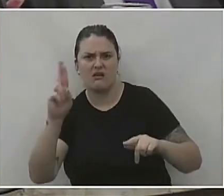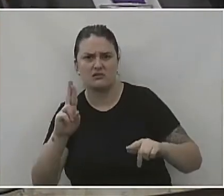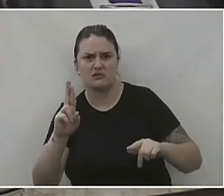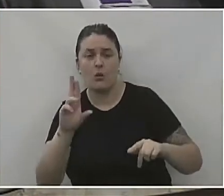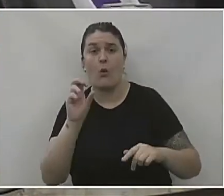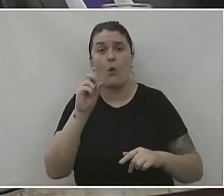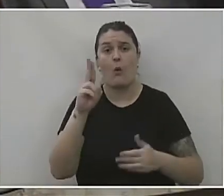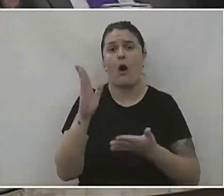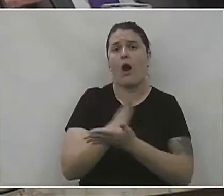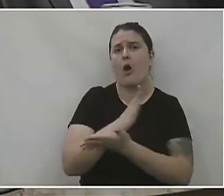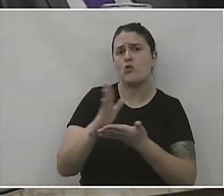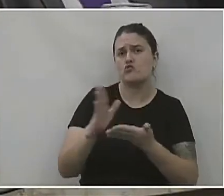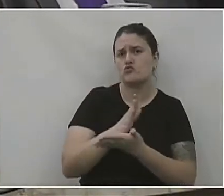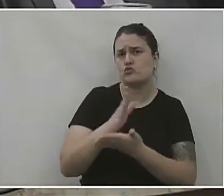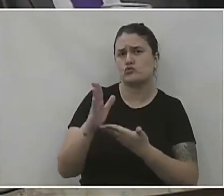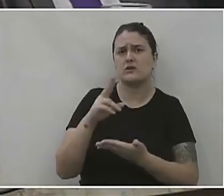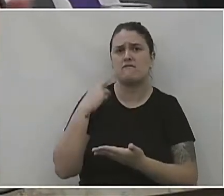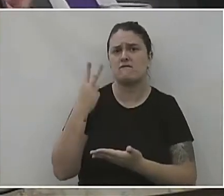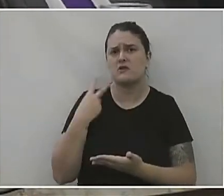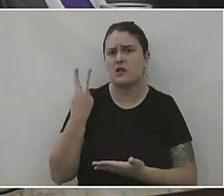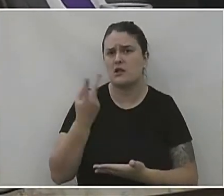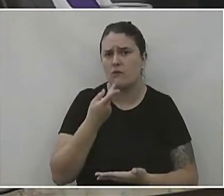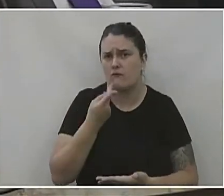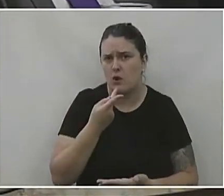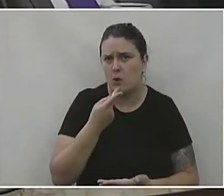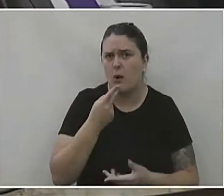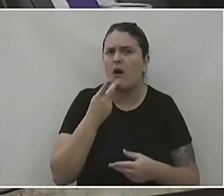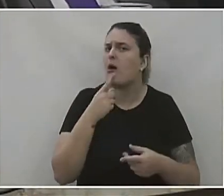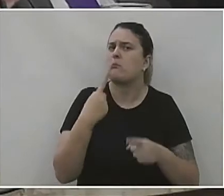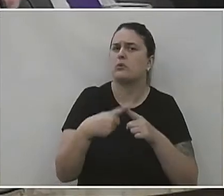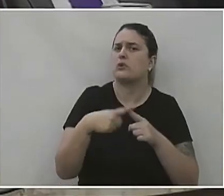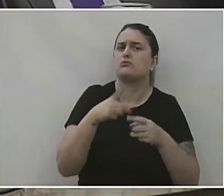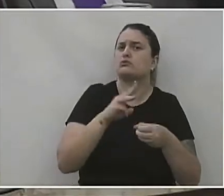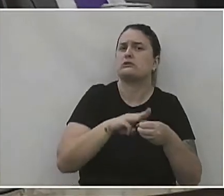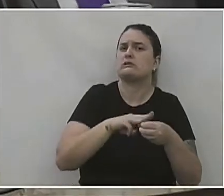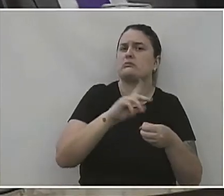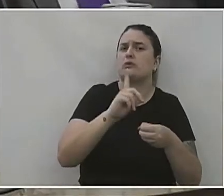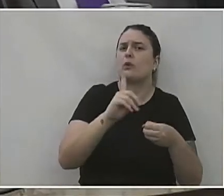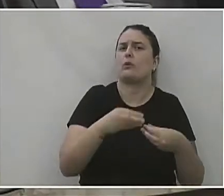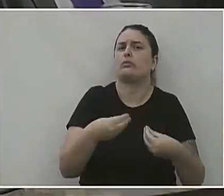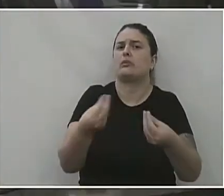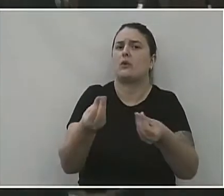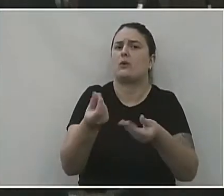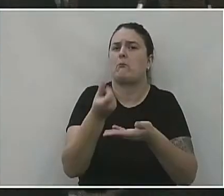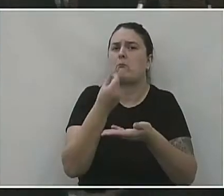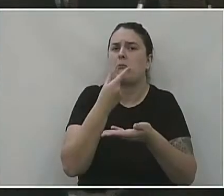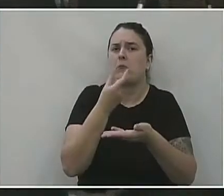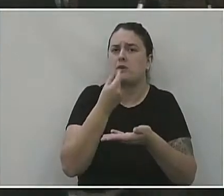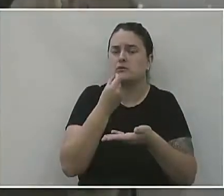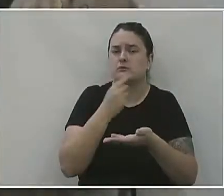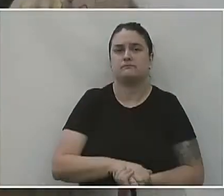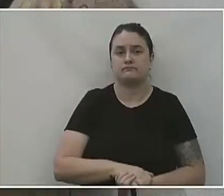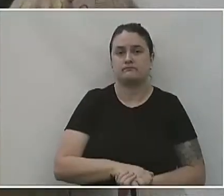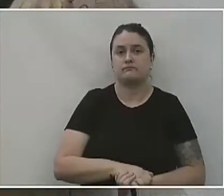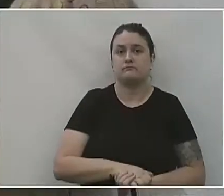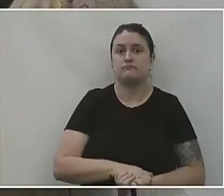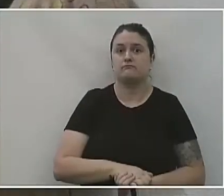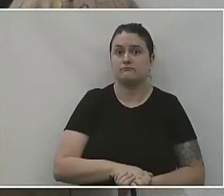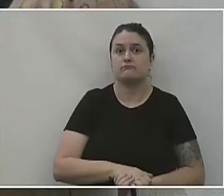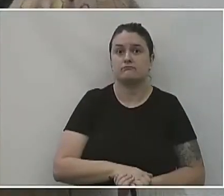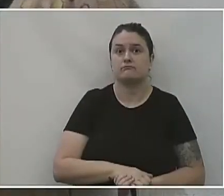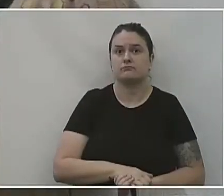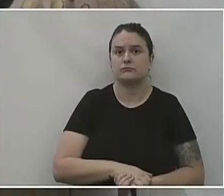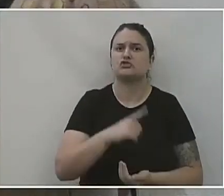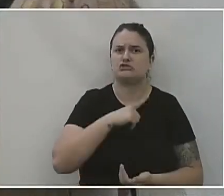alegado por alguns nobres vereadores, que era porque o município tinha parado de distribuir o kit. Lógico que é por causa